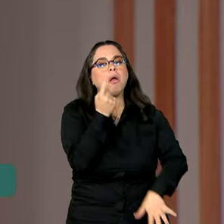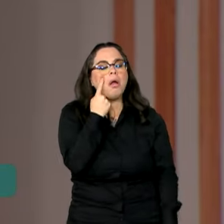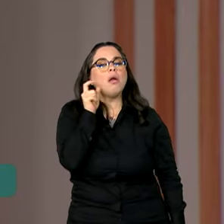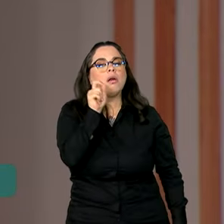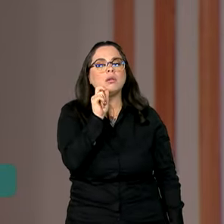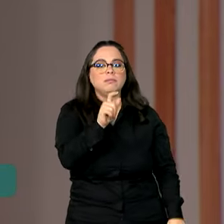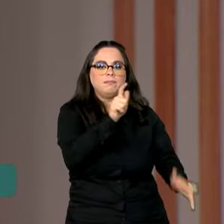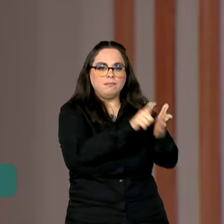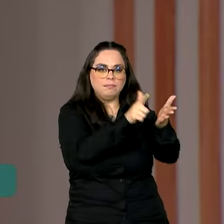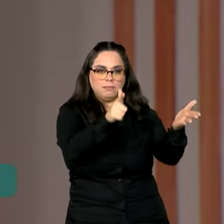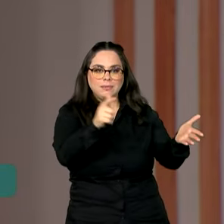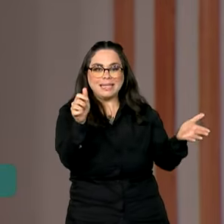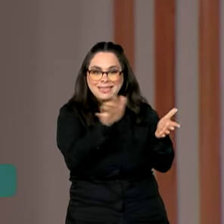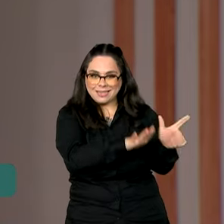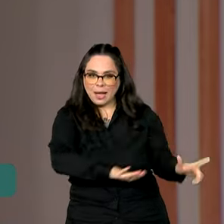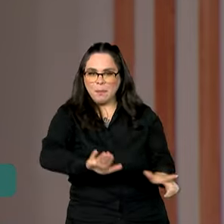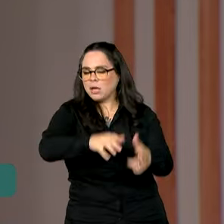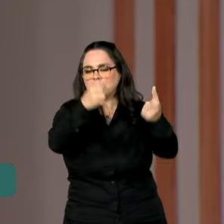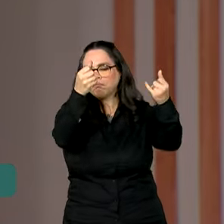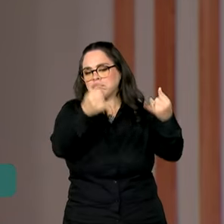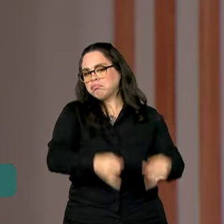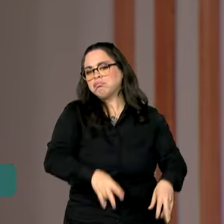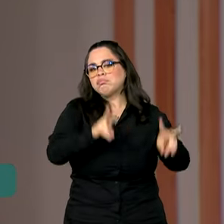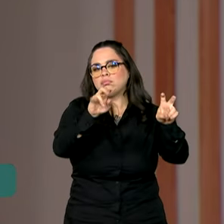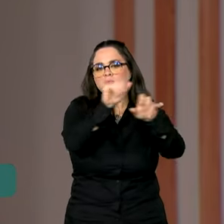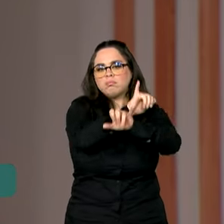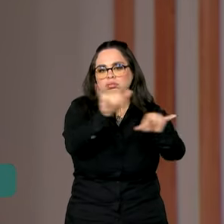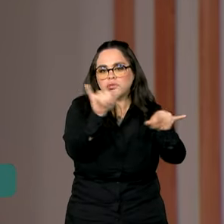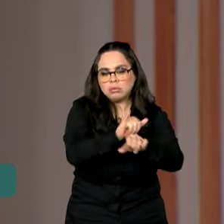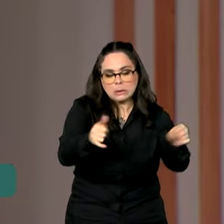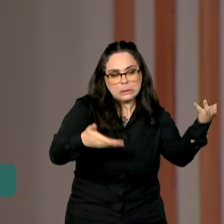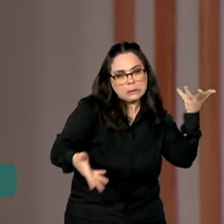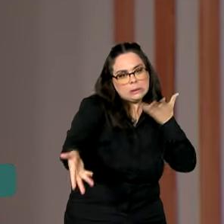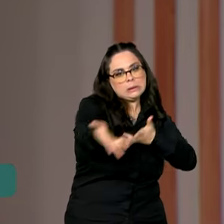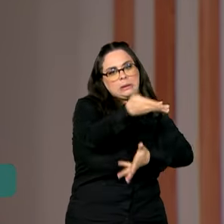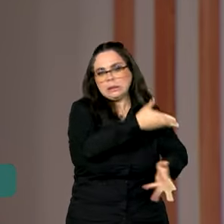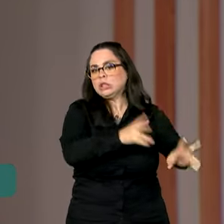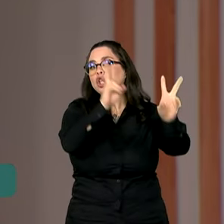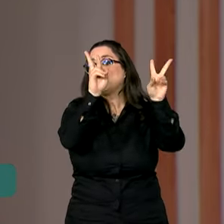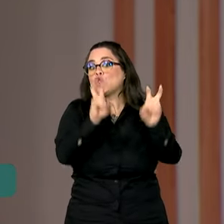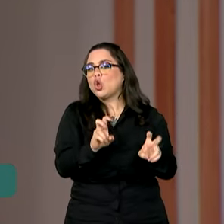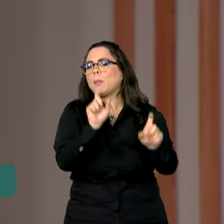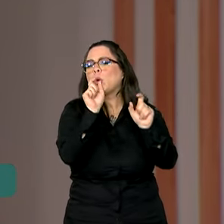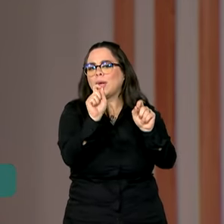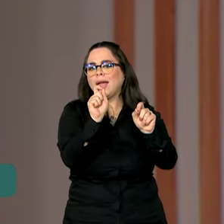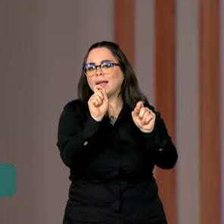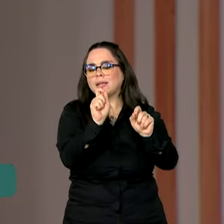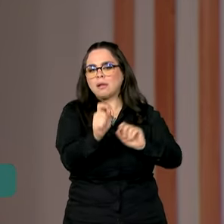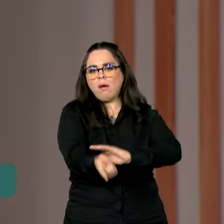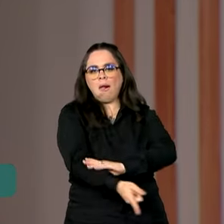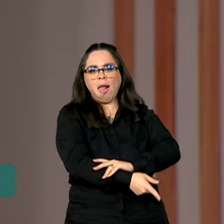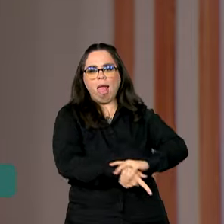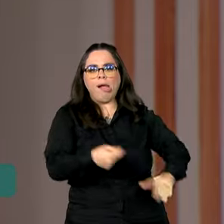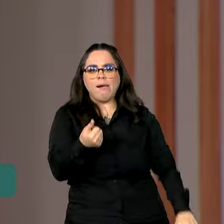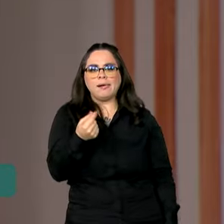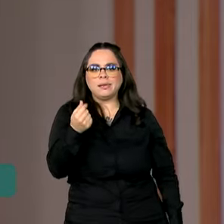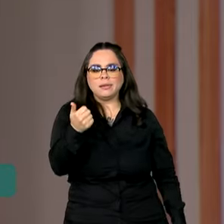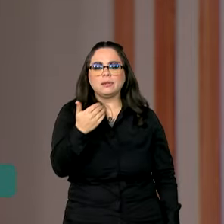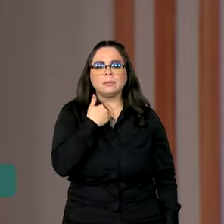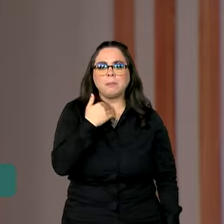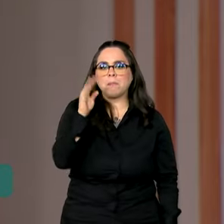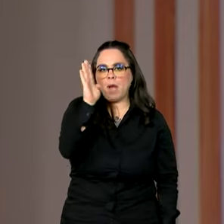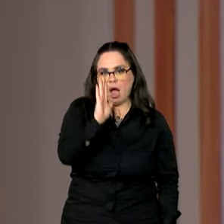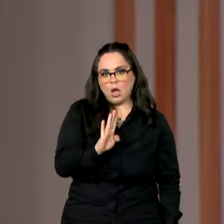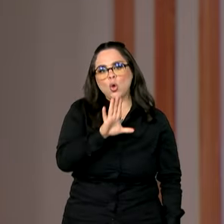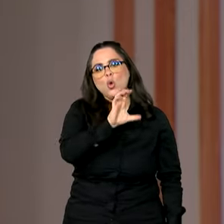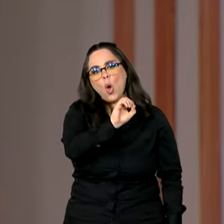reportagem desta semana, a gente esclarece sobre a notícia falsa que está sendo compartilhada sobre confisco de dinheiro das